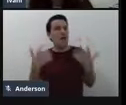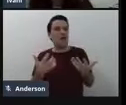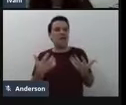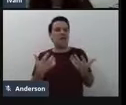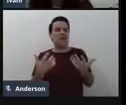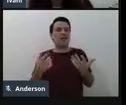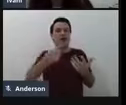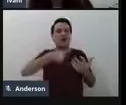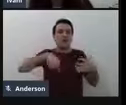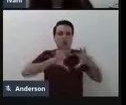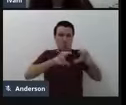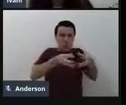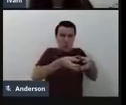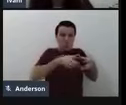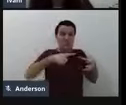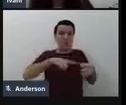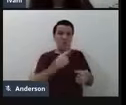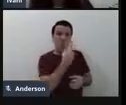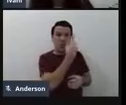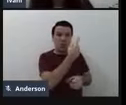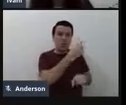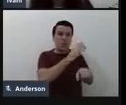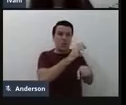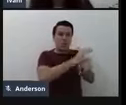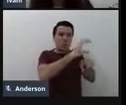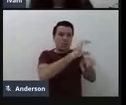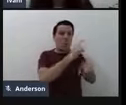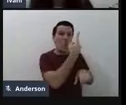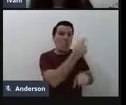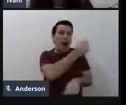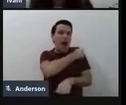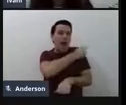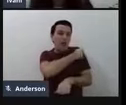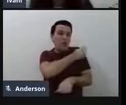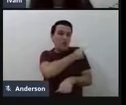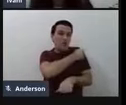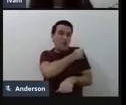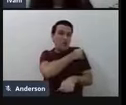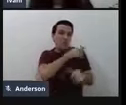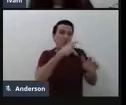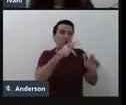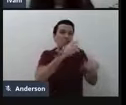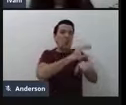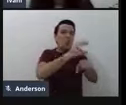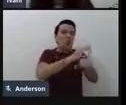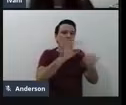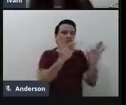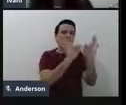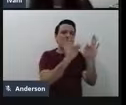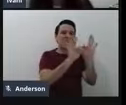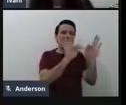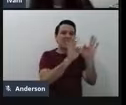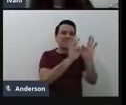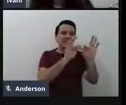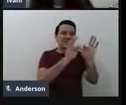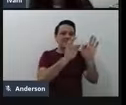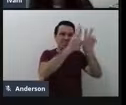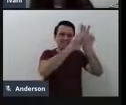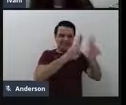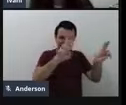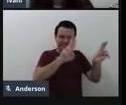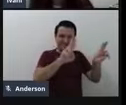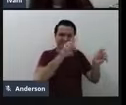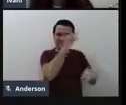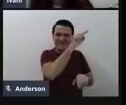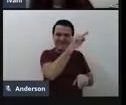com um dos estudantes do curso de física da Universidade Federal de Santa Catarina, a gente começou a pensar, poxa, então,